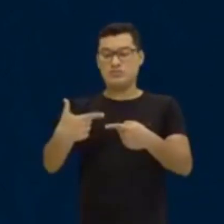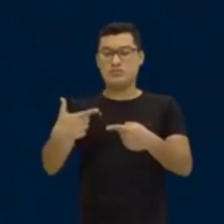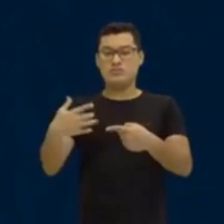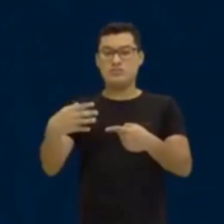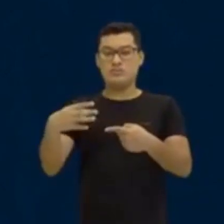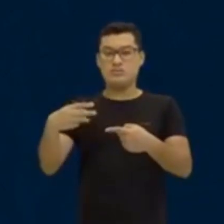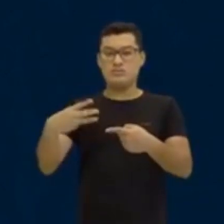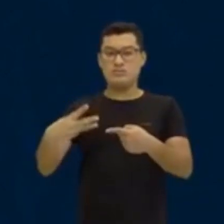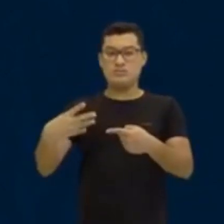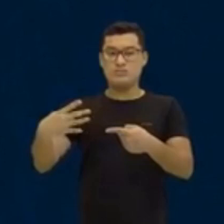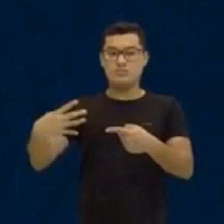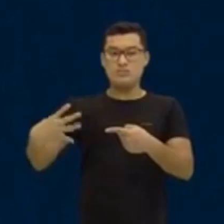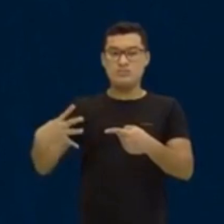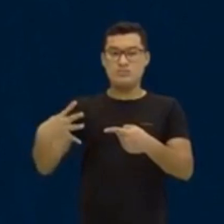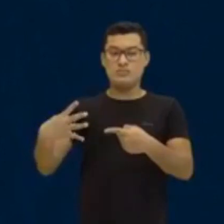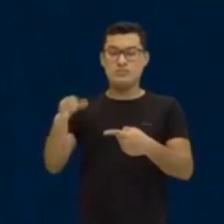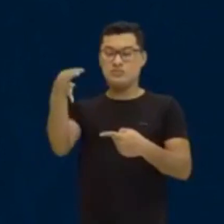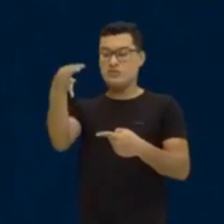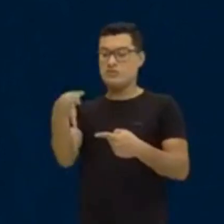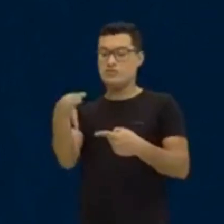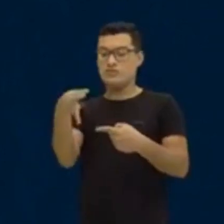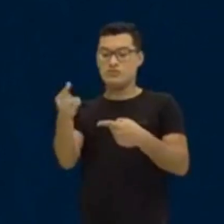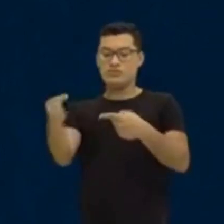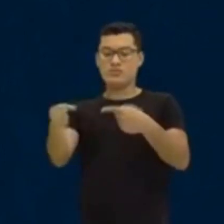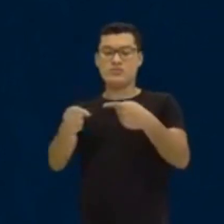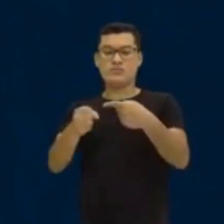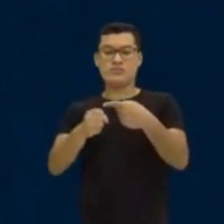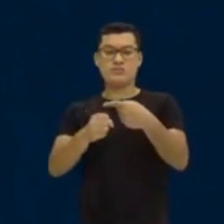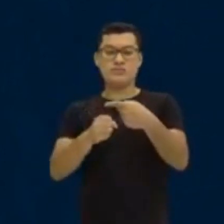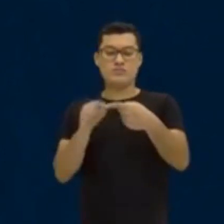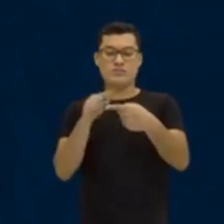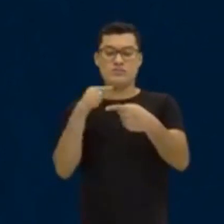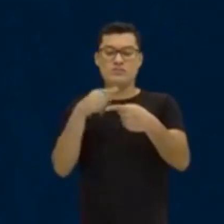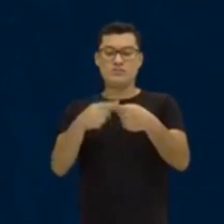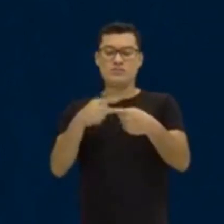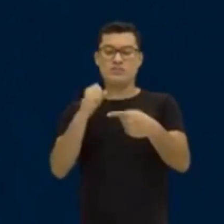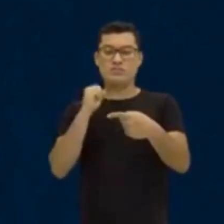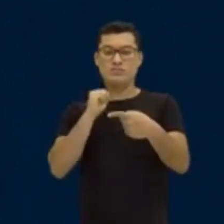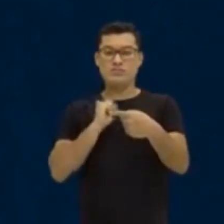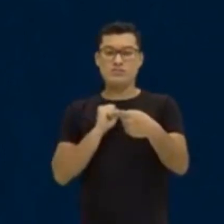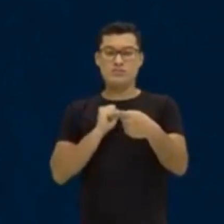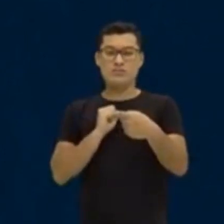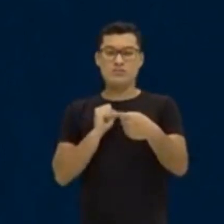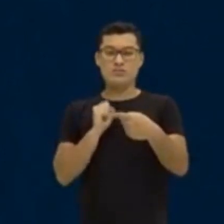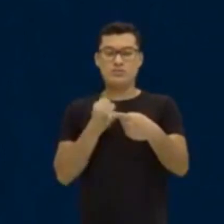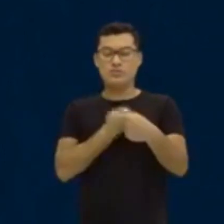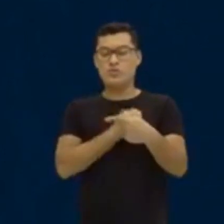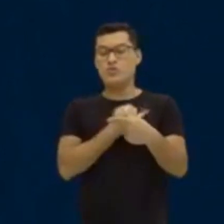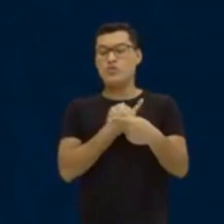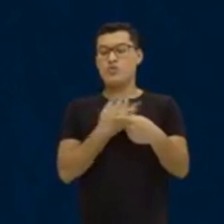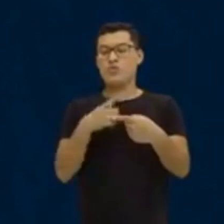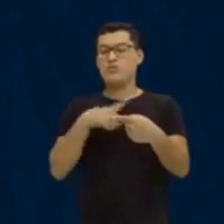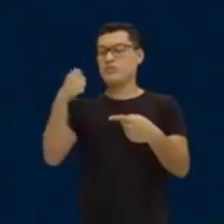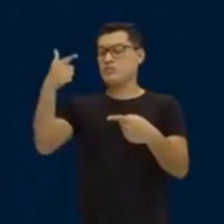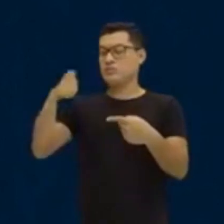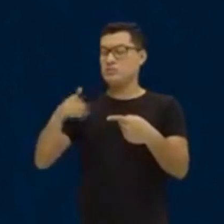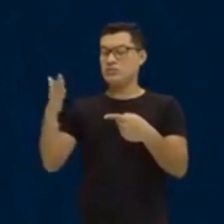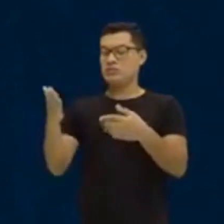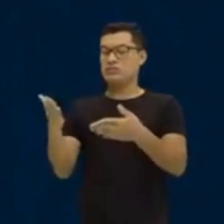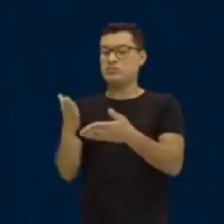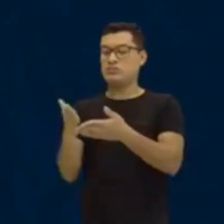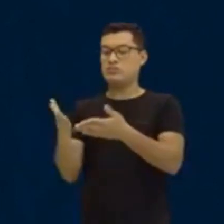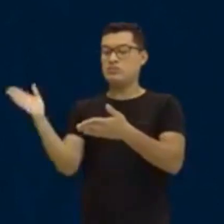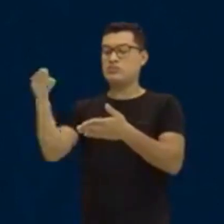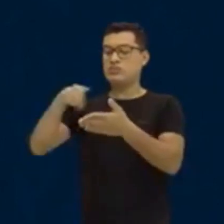234. Certo? Sobre... Vamos lá. Quantos números estão se repetindo depois da